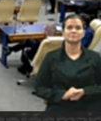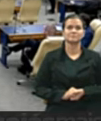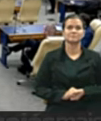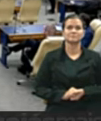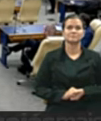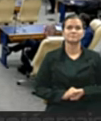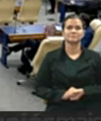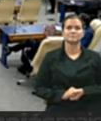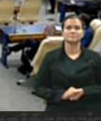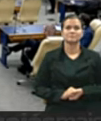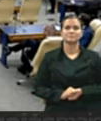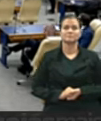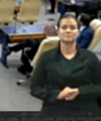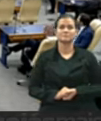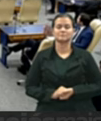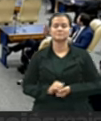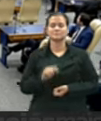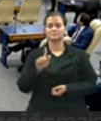Vereador, doutor Jean.